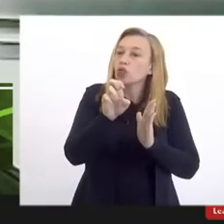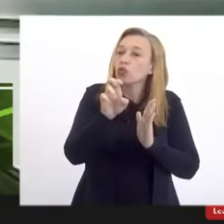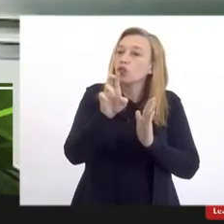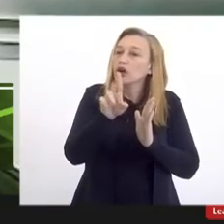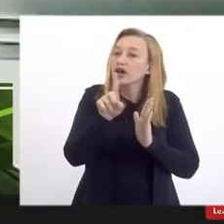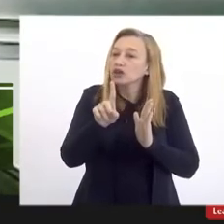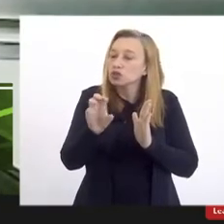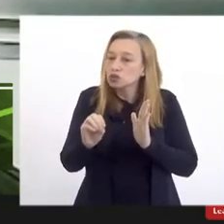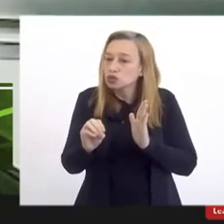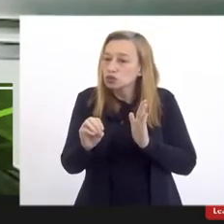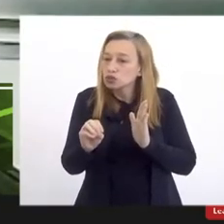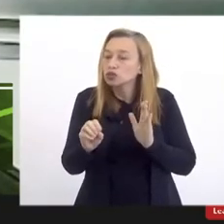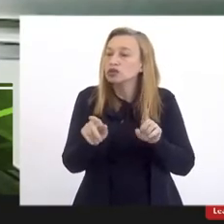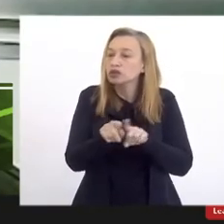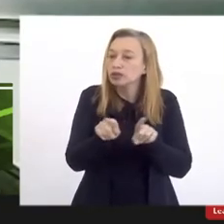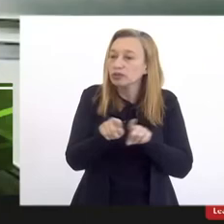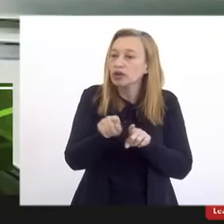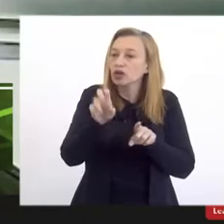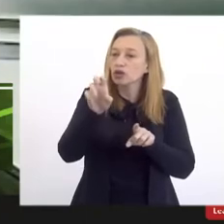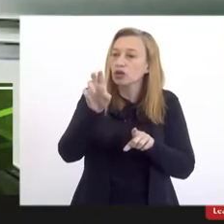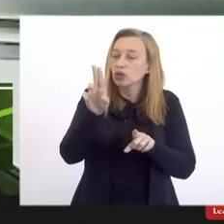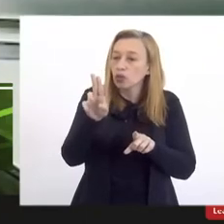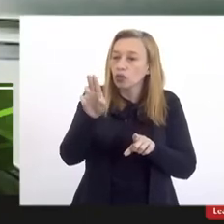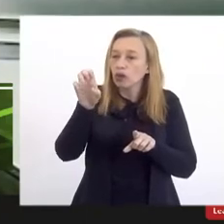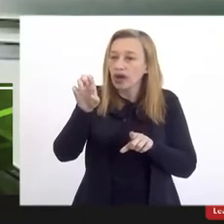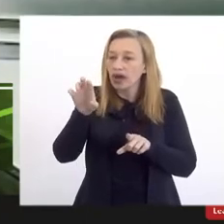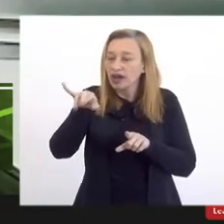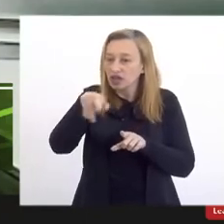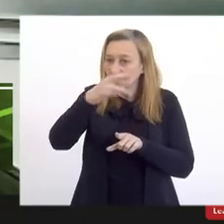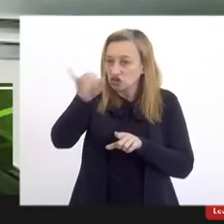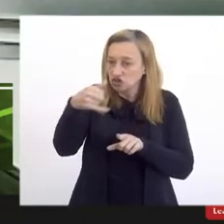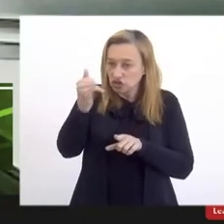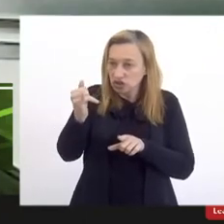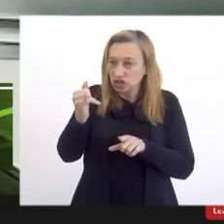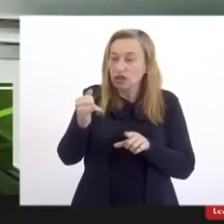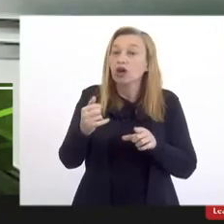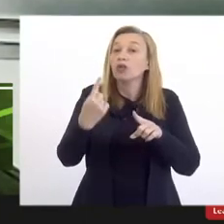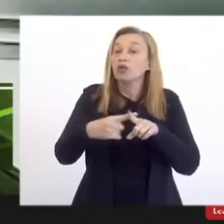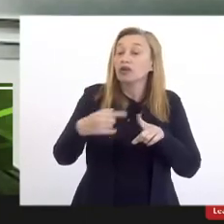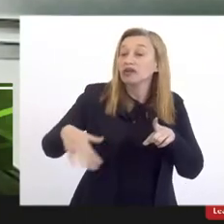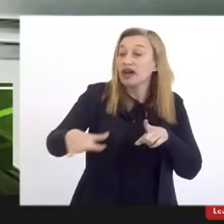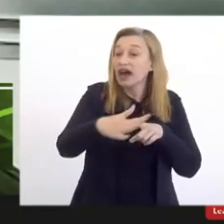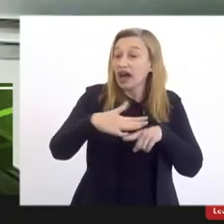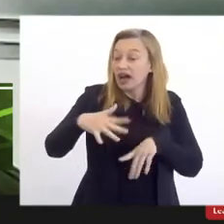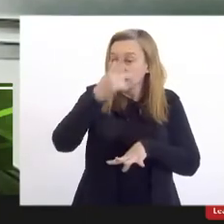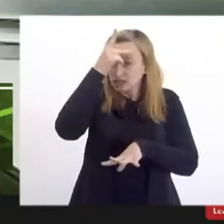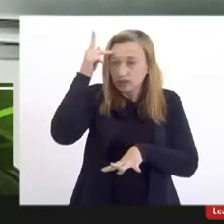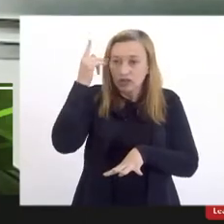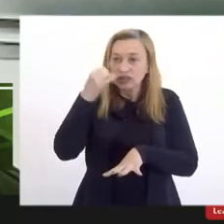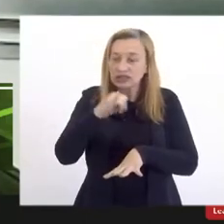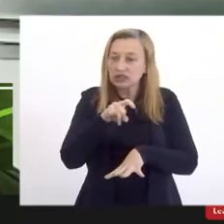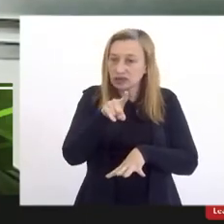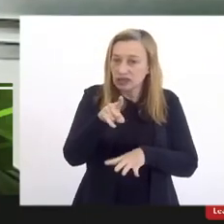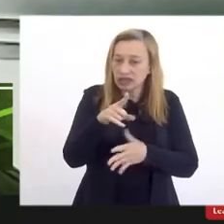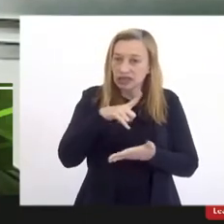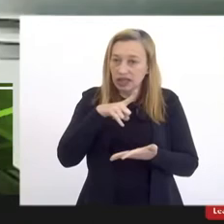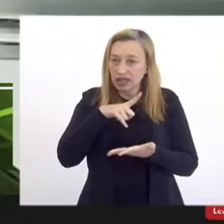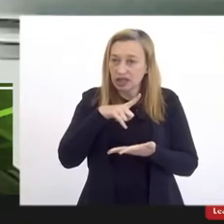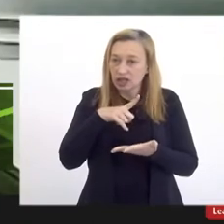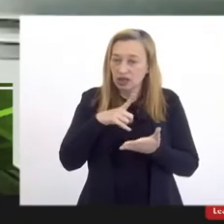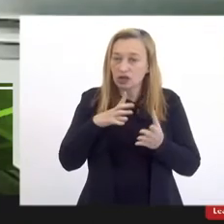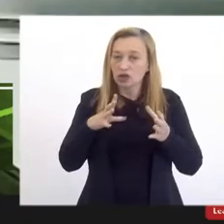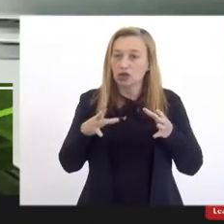ao ERS. Porque, na área de pessoal, se você tem uma fatia de bolo